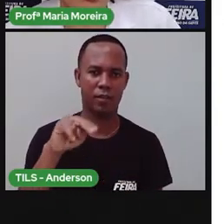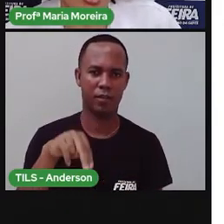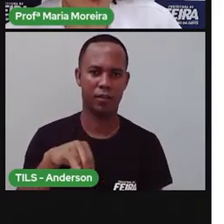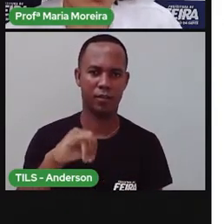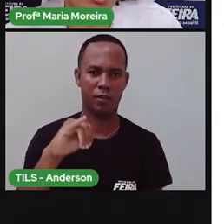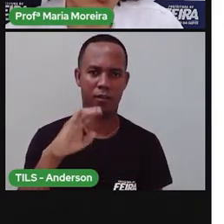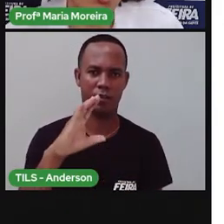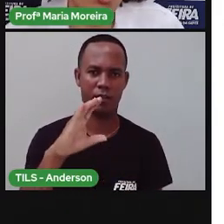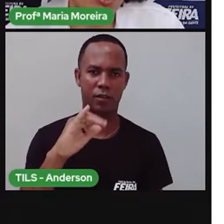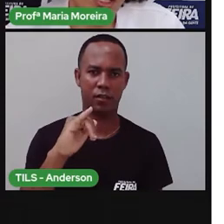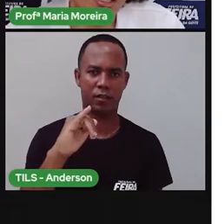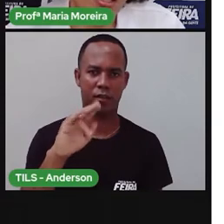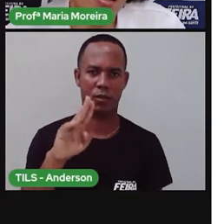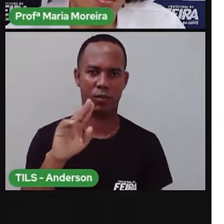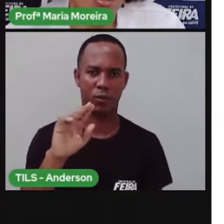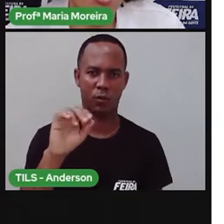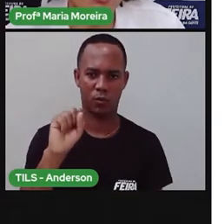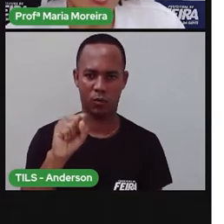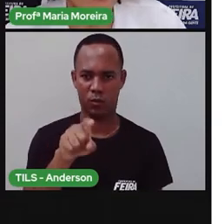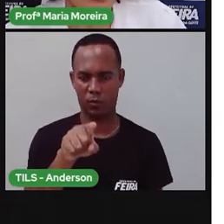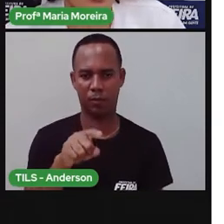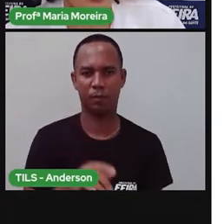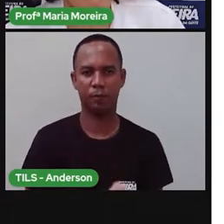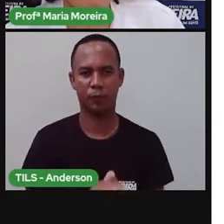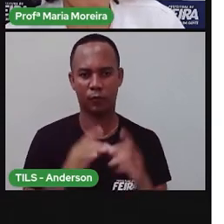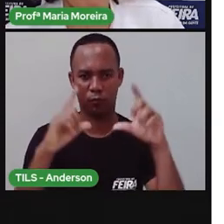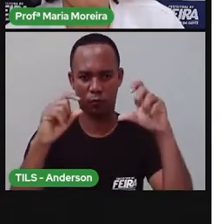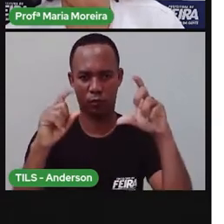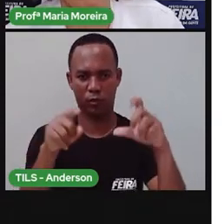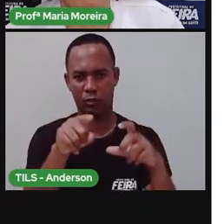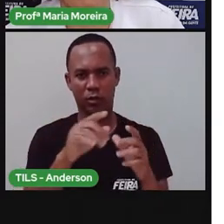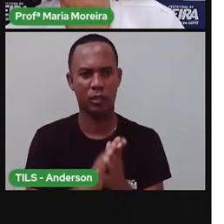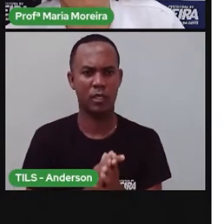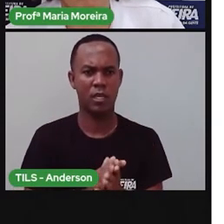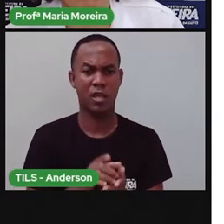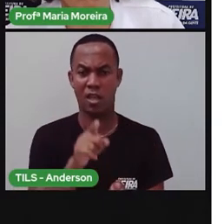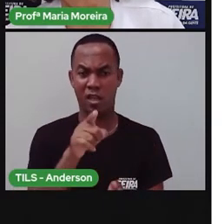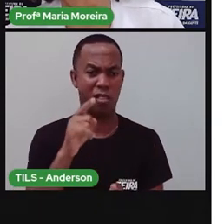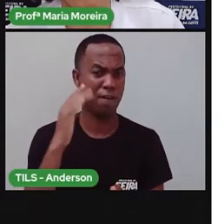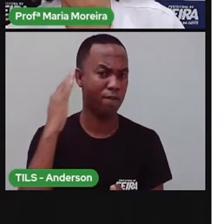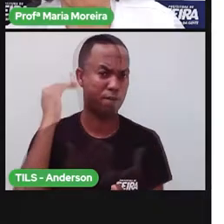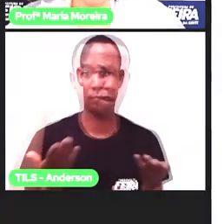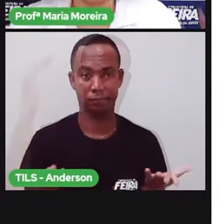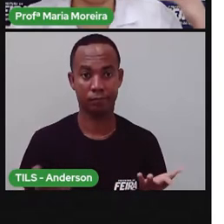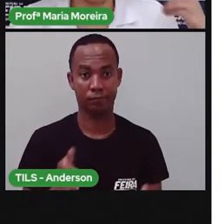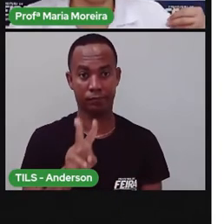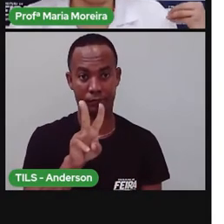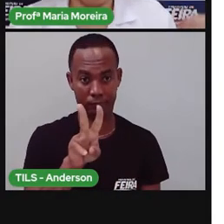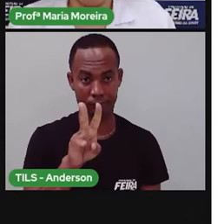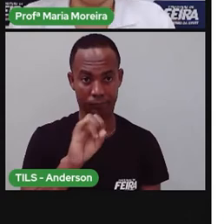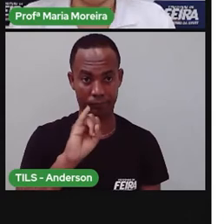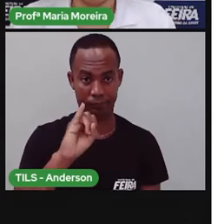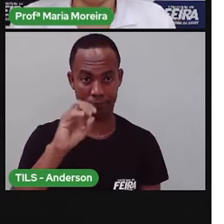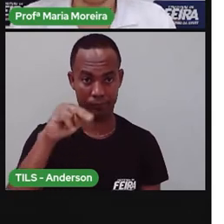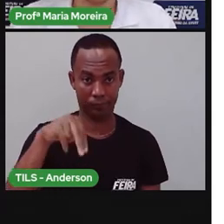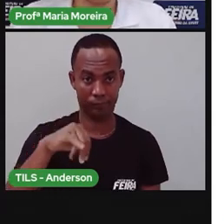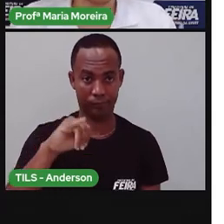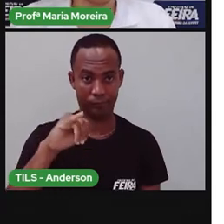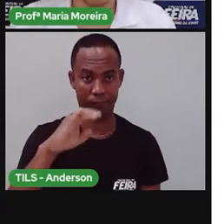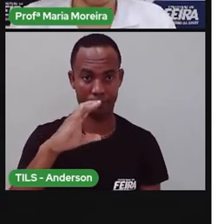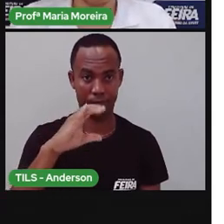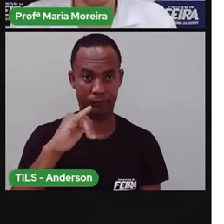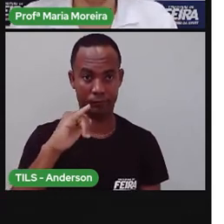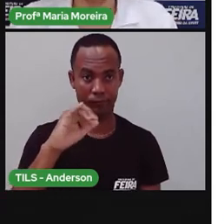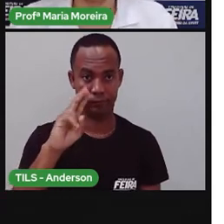Ele já é um senhor, nessas imagens. E ele é muito famoso, gente, muito famoso. Vinícius de Moraes, né, ele